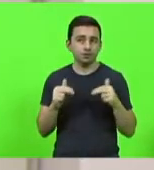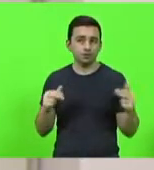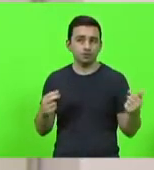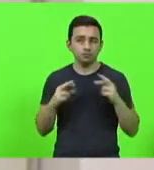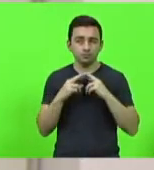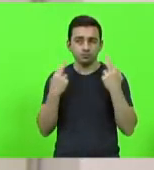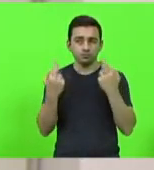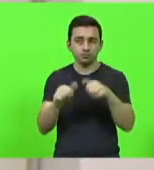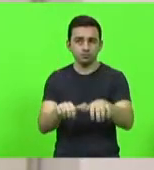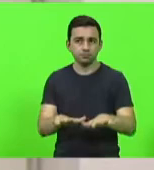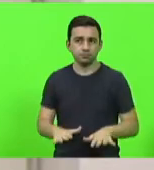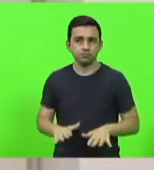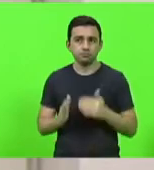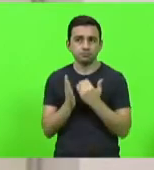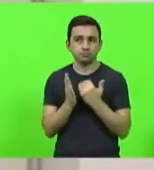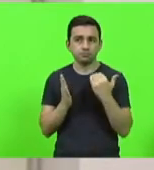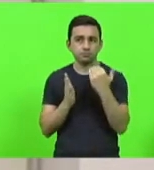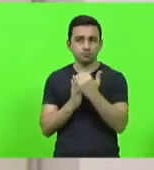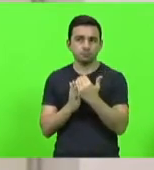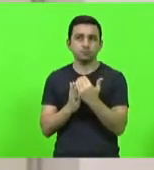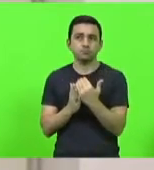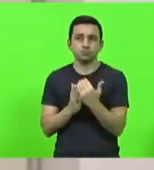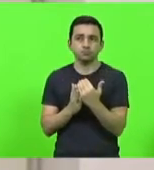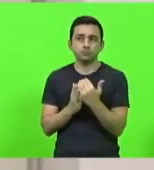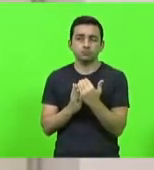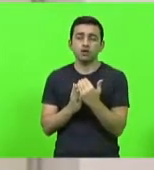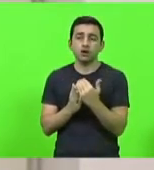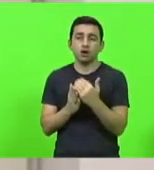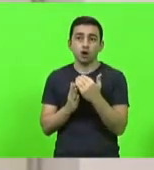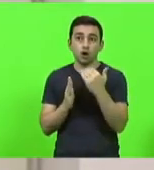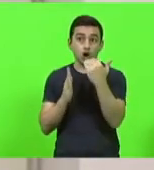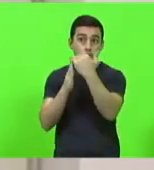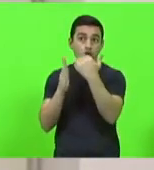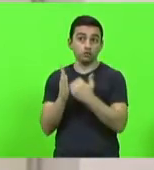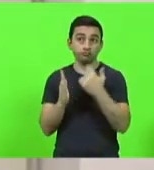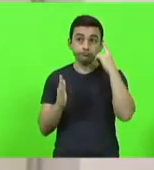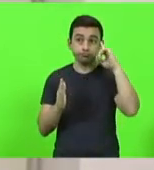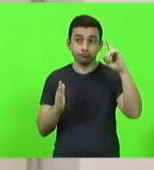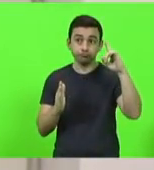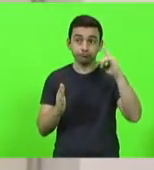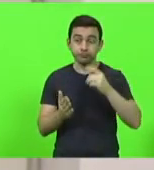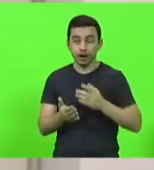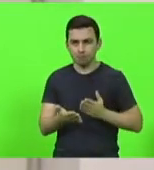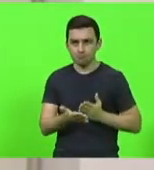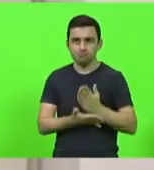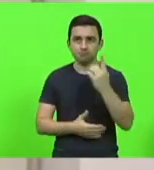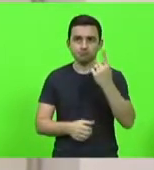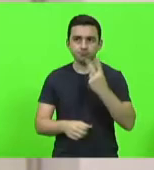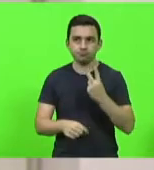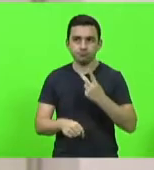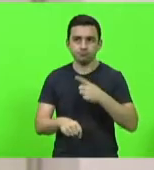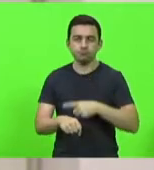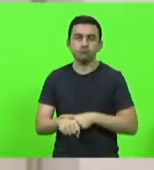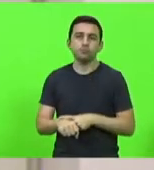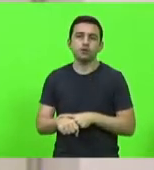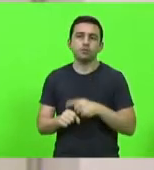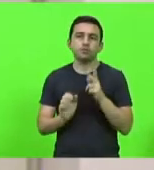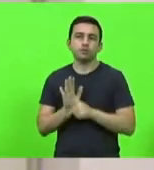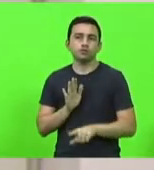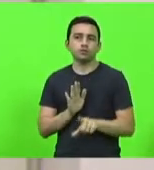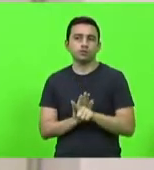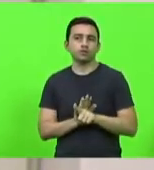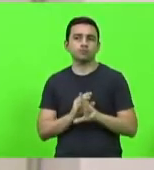Legislativa em sessão extraordinária. Ordem do dia. Foi aprovado em segundo turno pelo processo nominal o projeto de lei